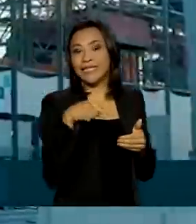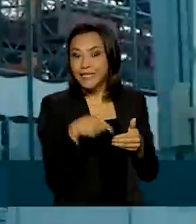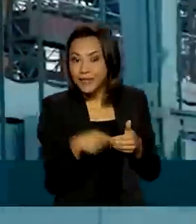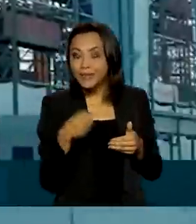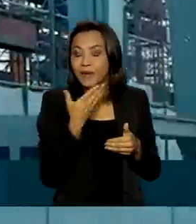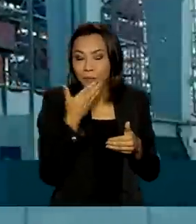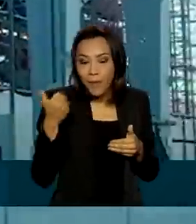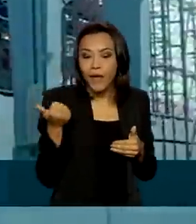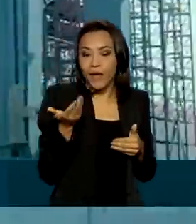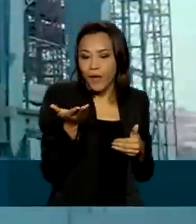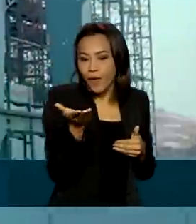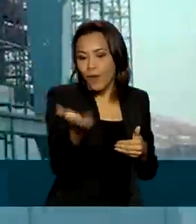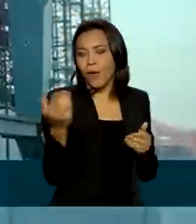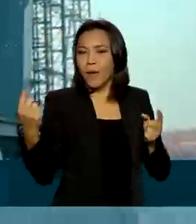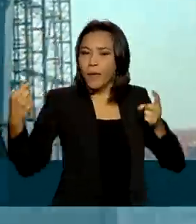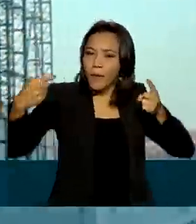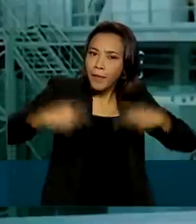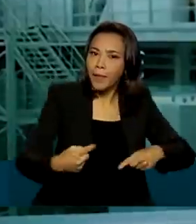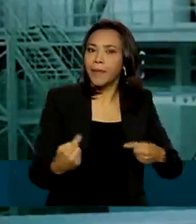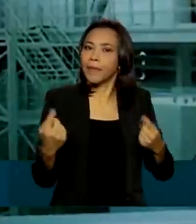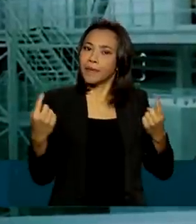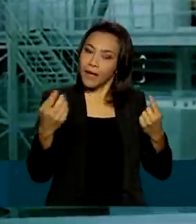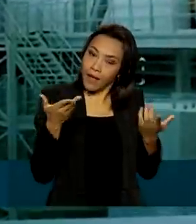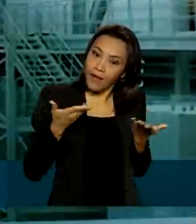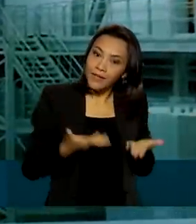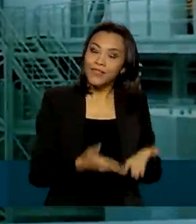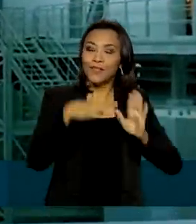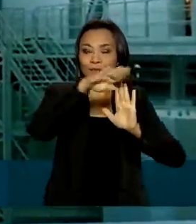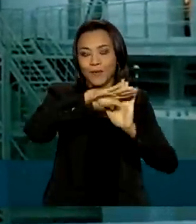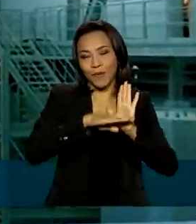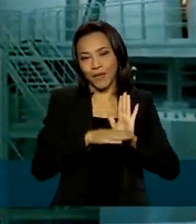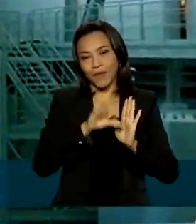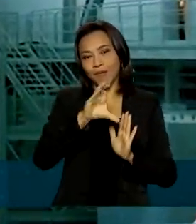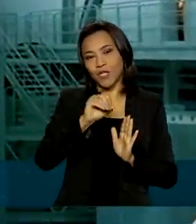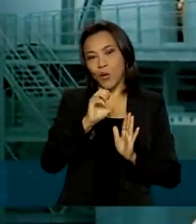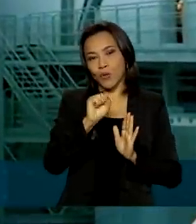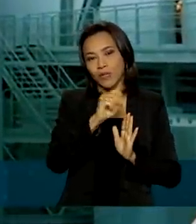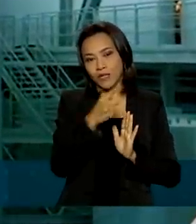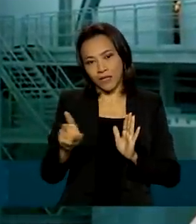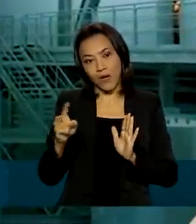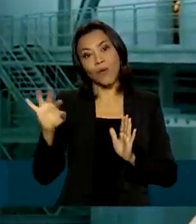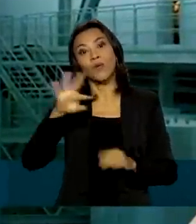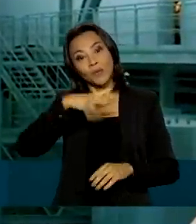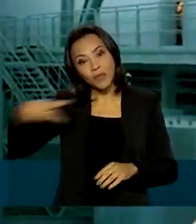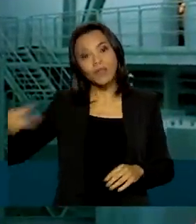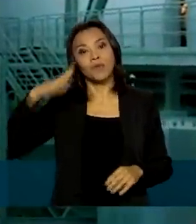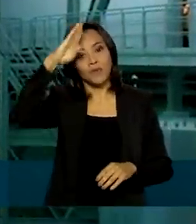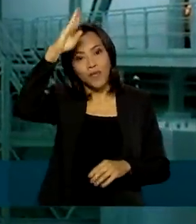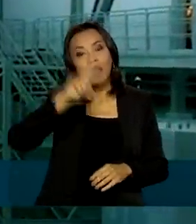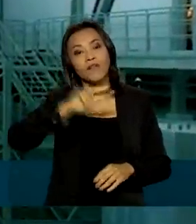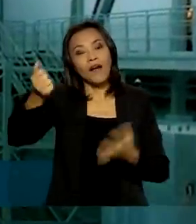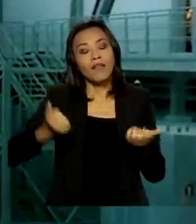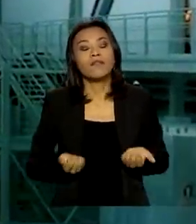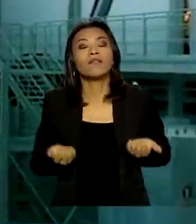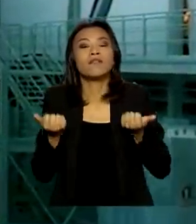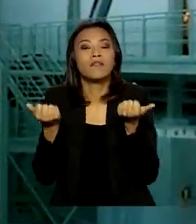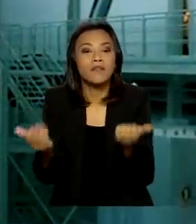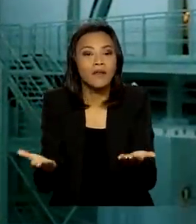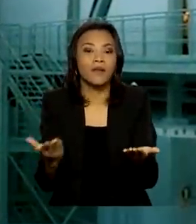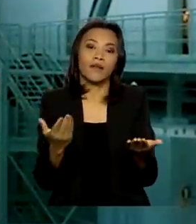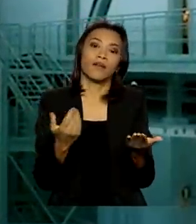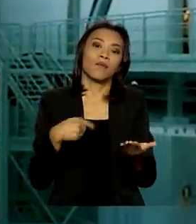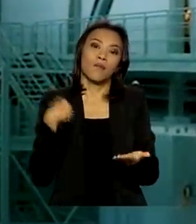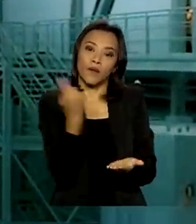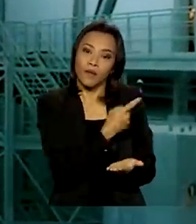muito a nossa competitividade. É isso que o programa de concessões do governo do presidente Bolsonaro vai proporcionar para a